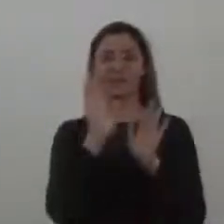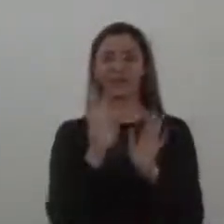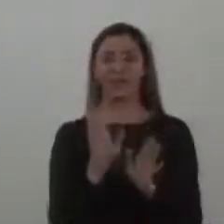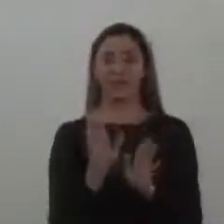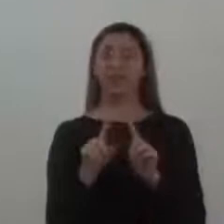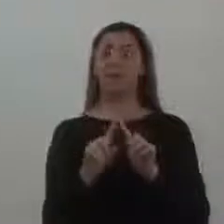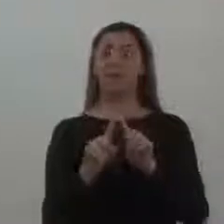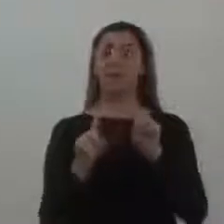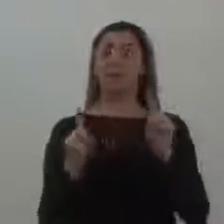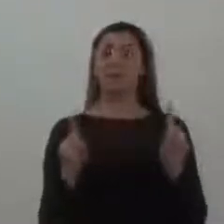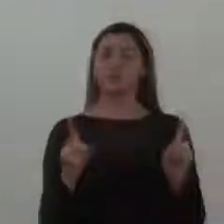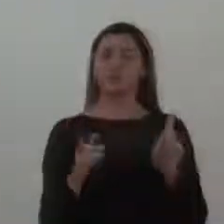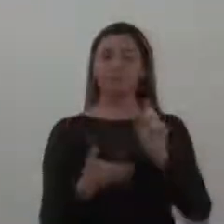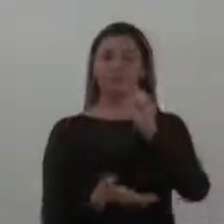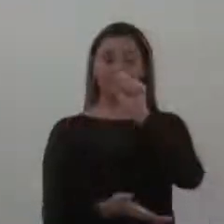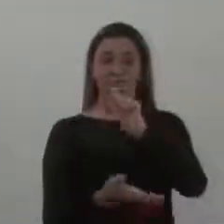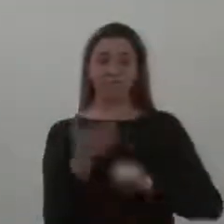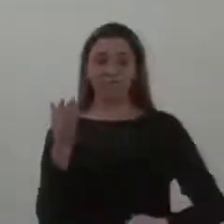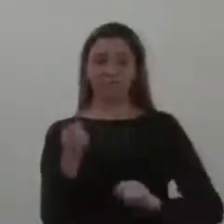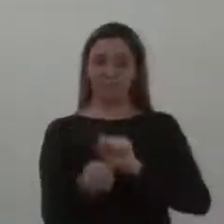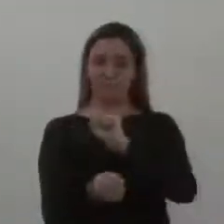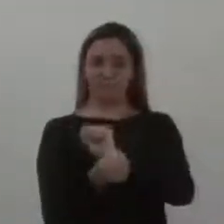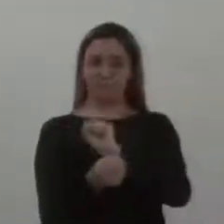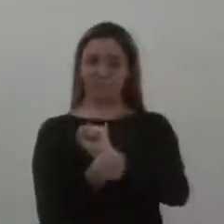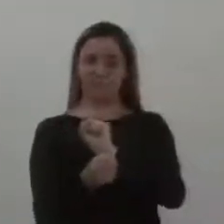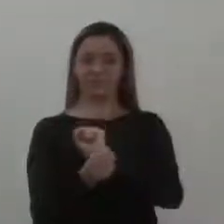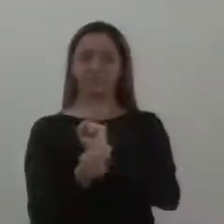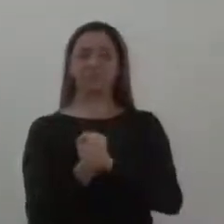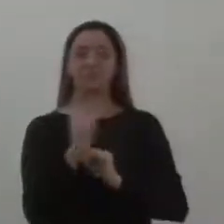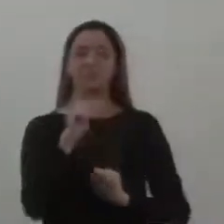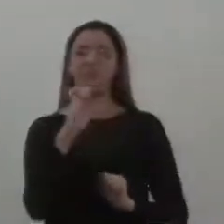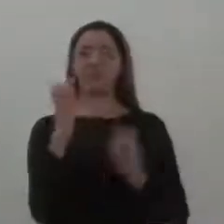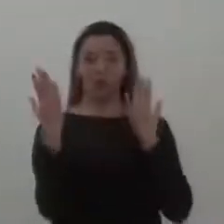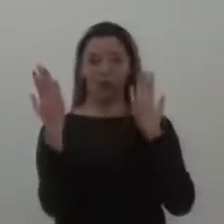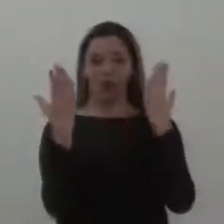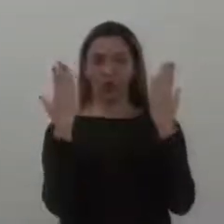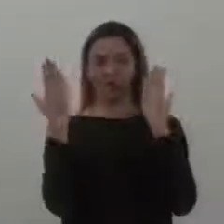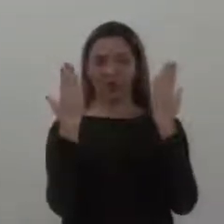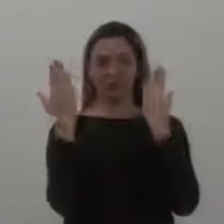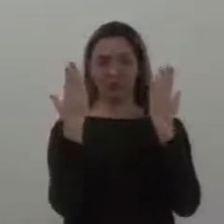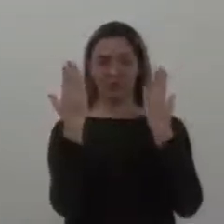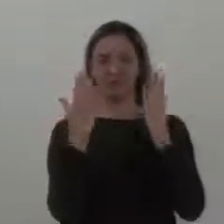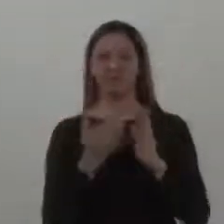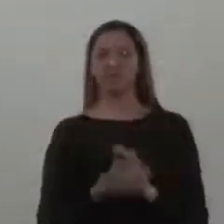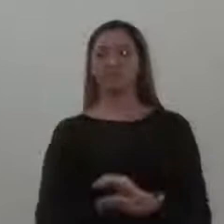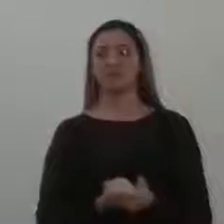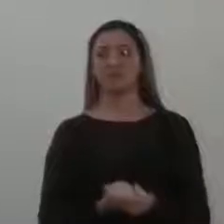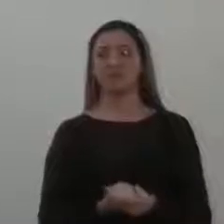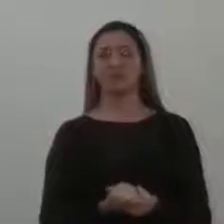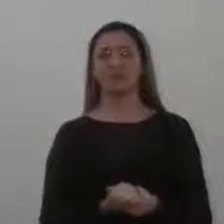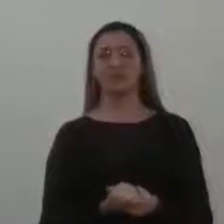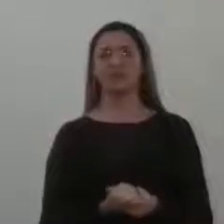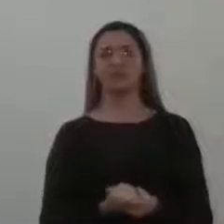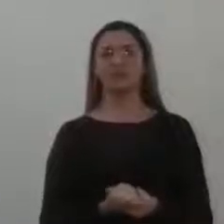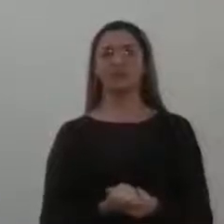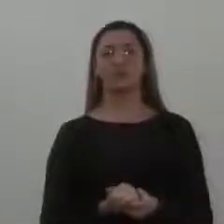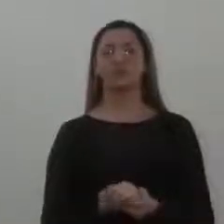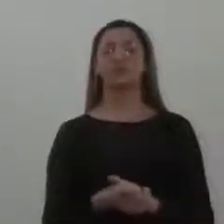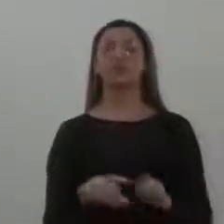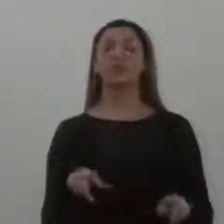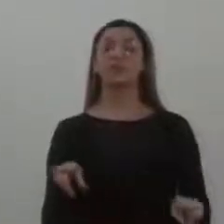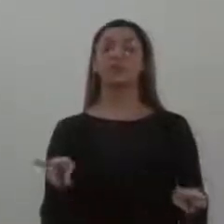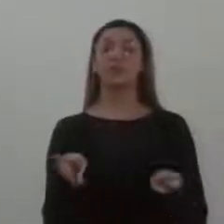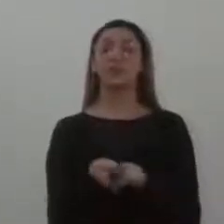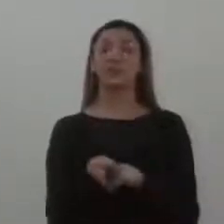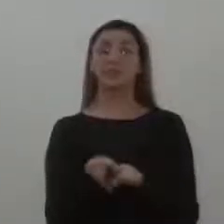engenheiro responsável não vê a assinatura, e a gente vai esperar esse requerimento do Edson PC para a gente fazer uma comparação, como foi feito. Eu quero também falar do